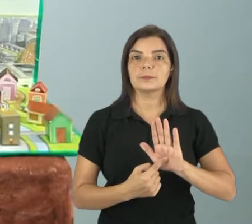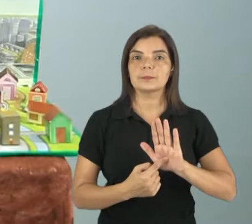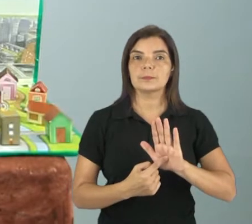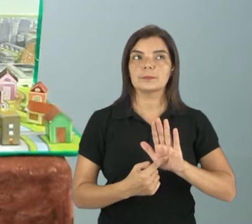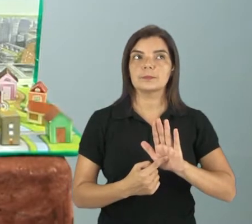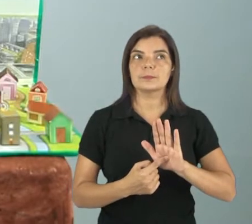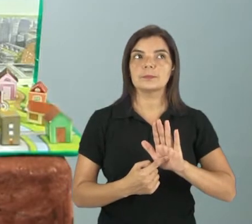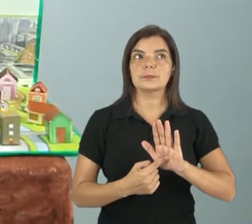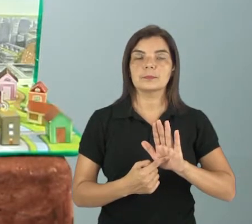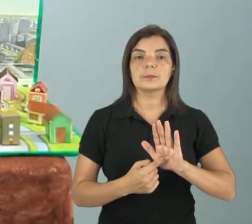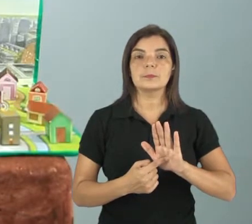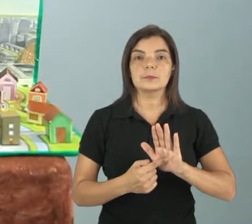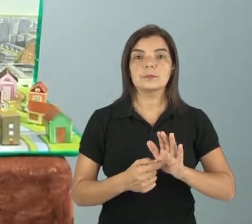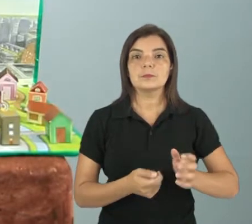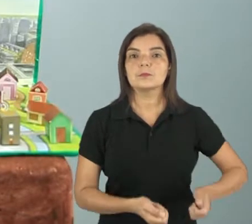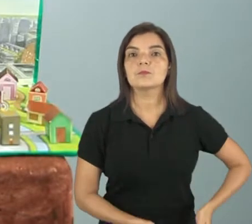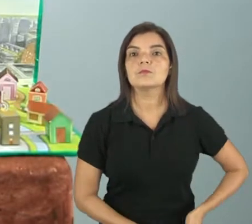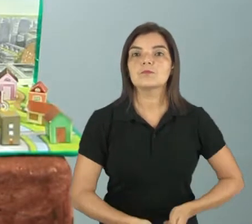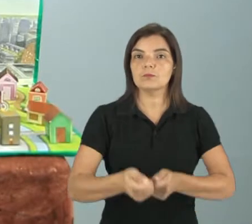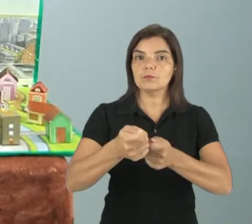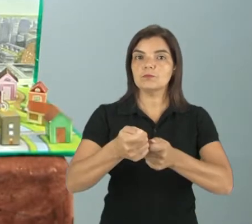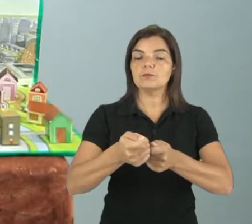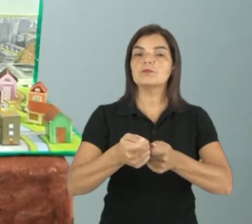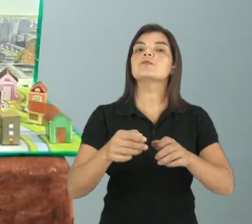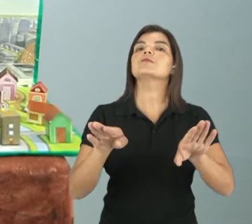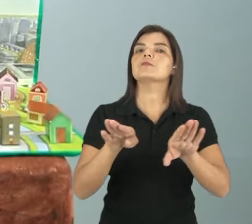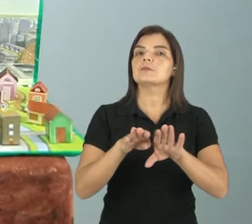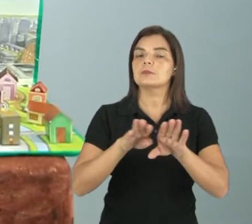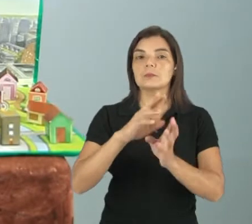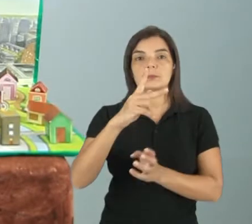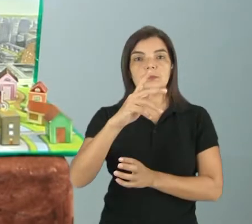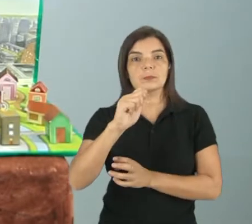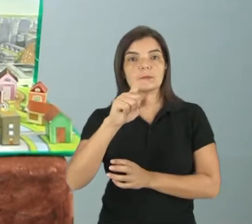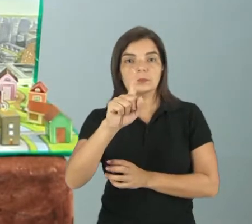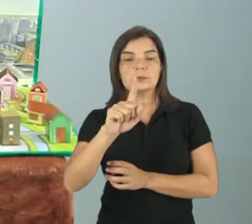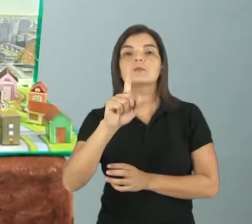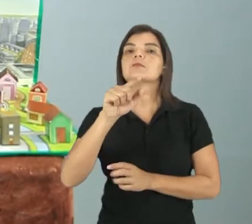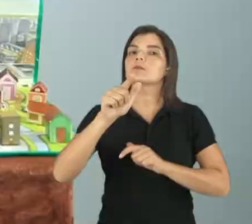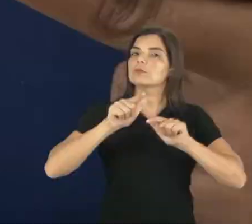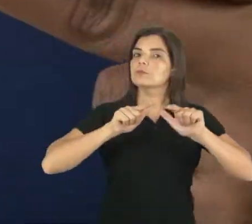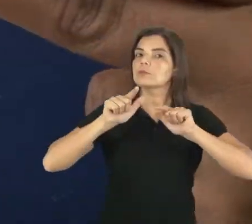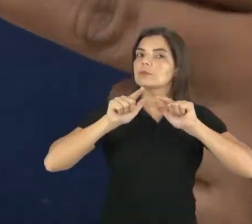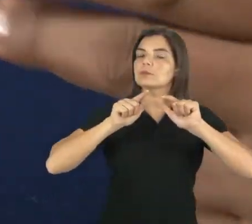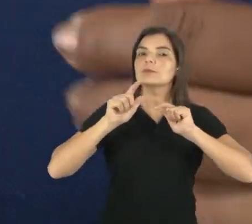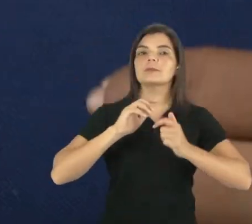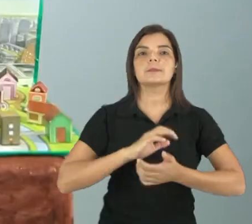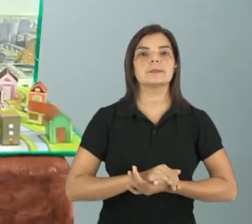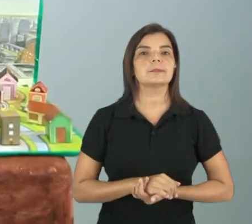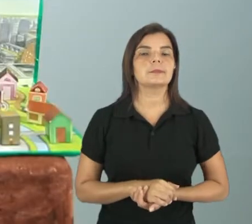apá, não é? É um instrumento de trabalho, não é mesmo? Olhem só.